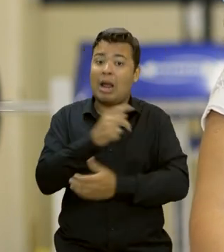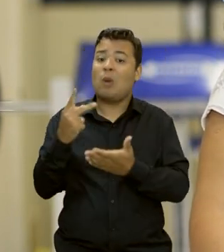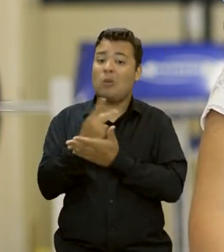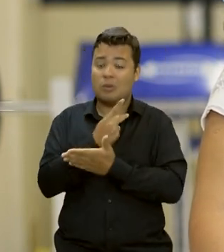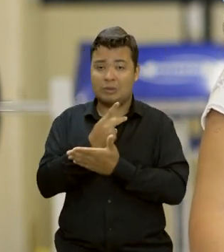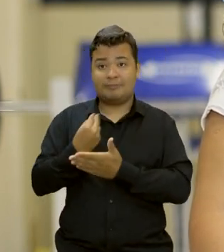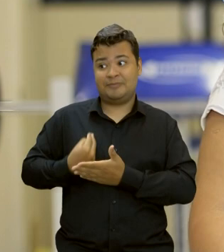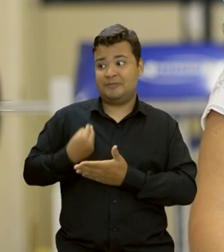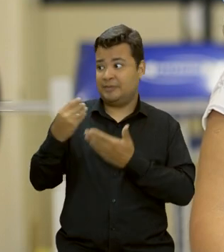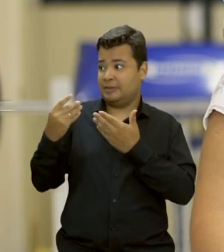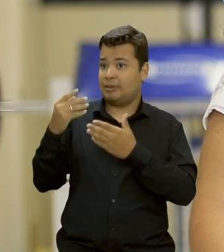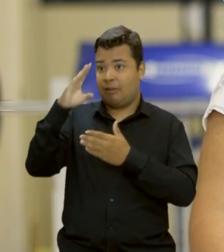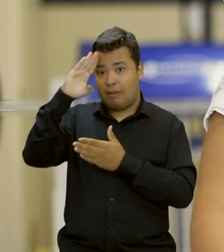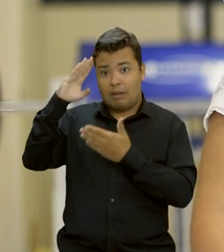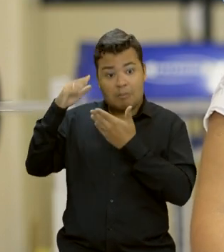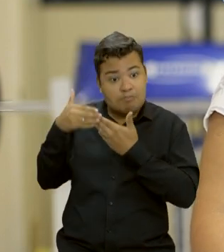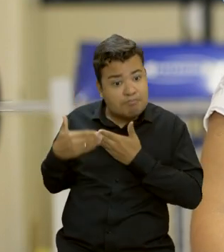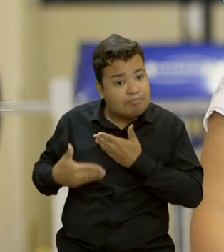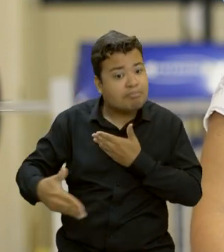começo da sua vida acadêmica.